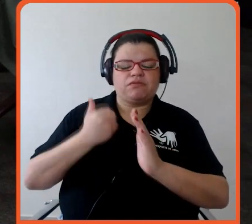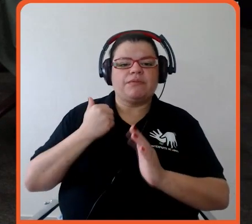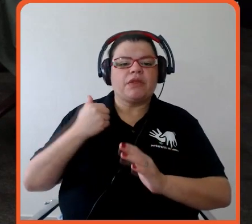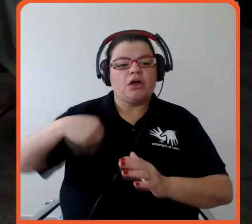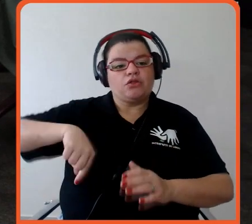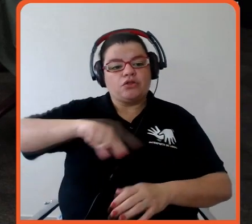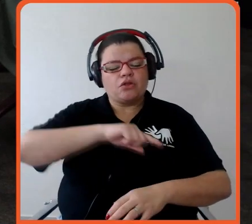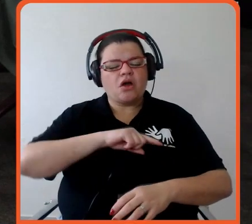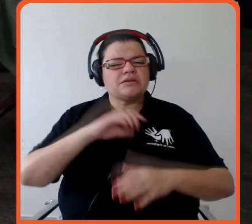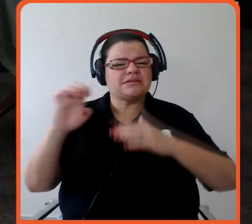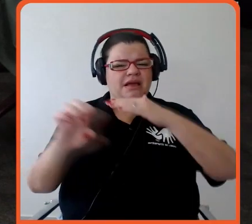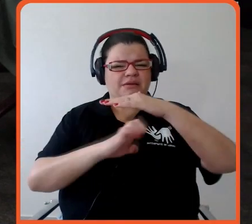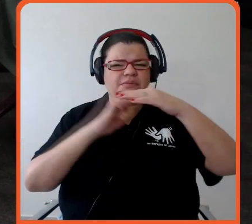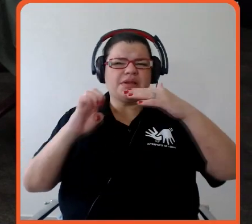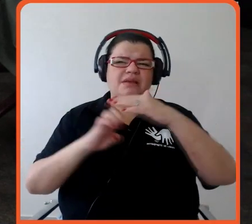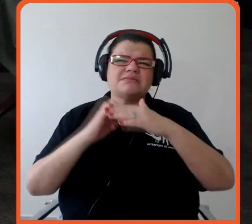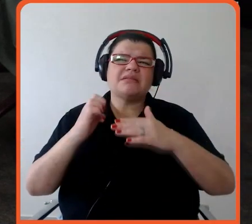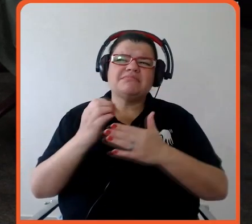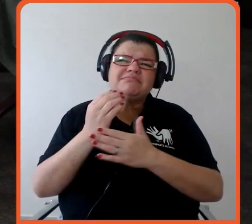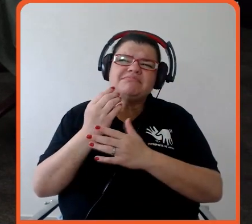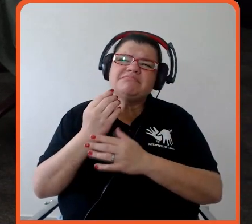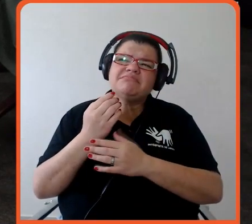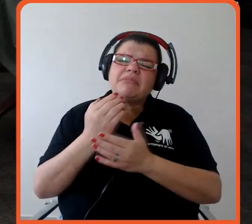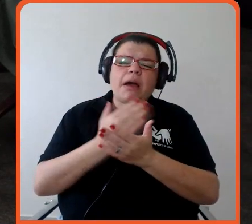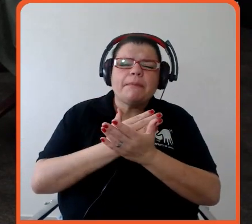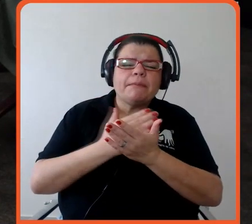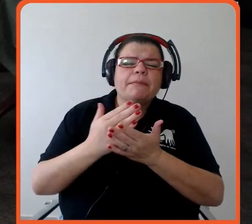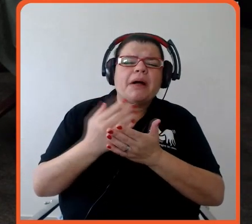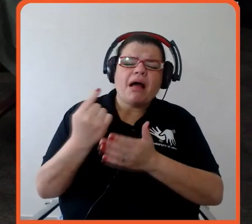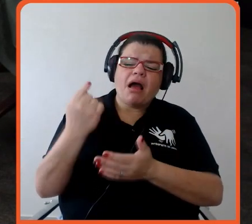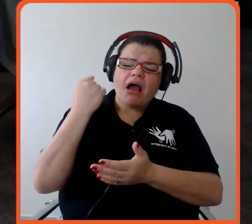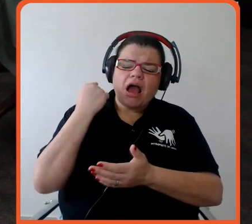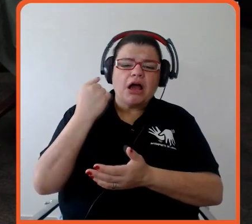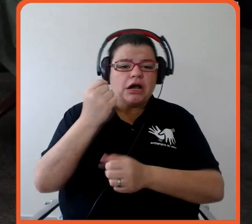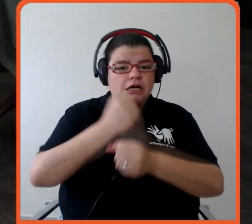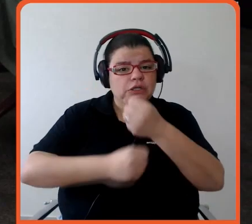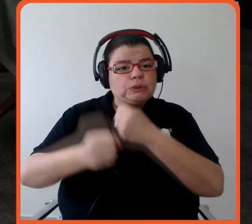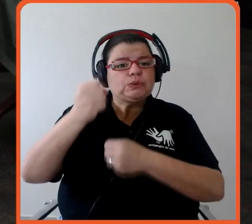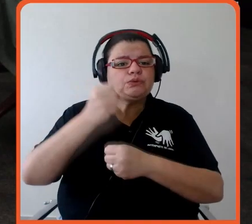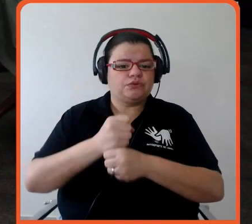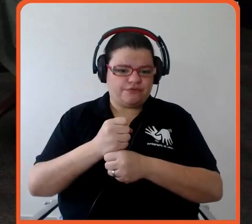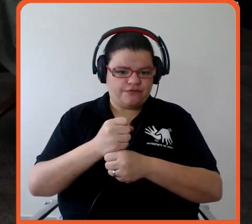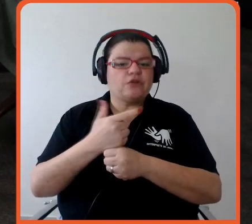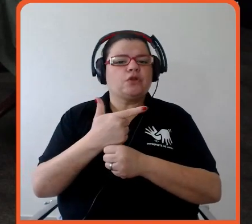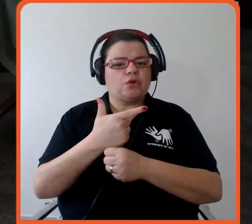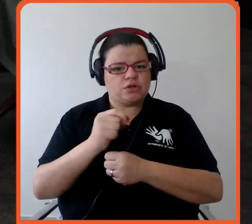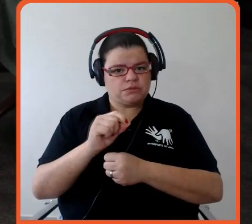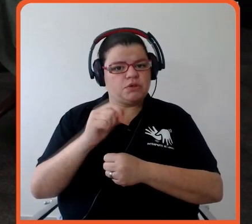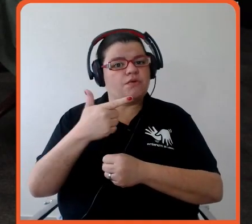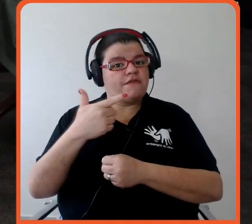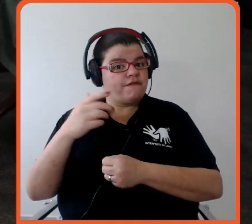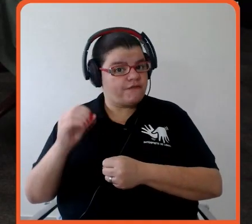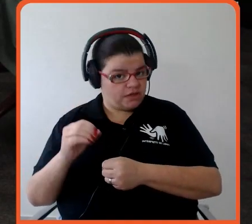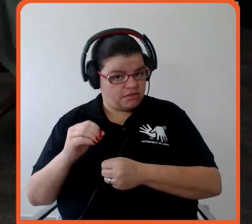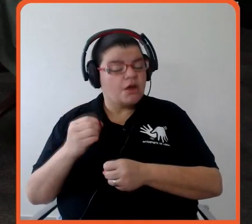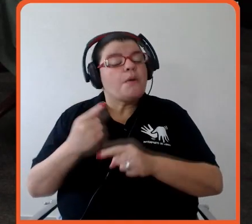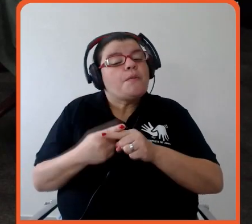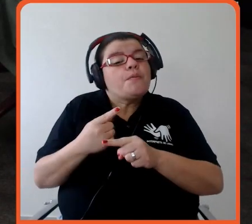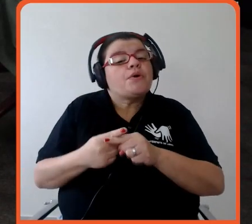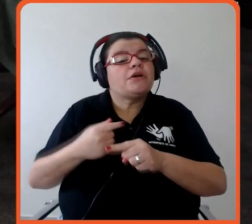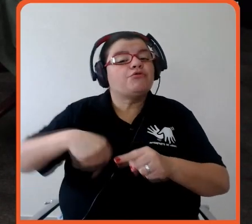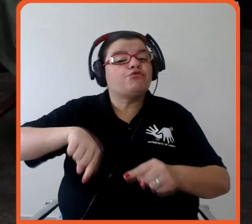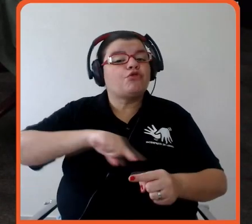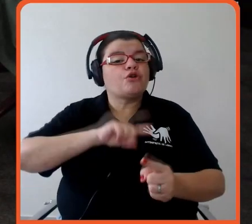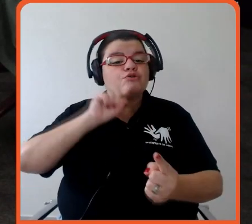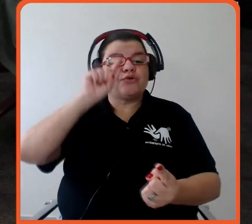o, na verdade, desde o início de 2020, a gente já vinha trabalhando nesse desafio, porque a nossa intenção era que no